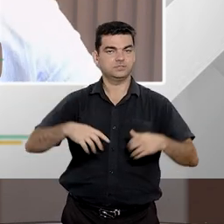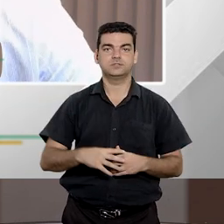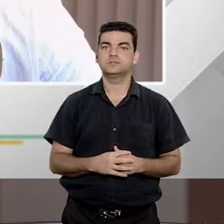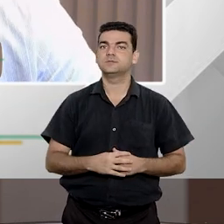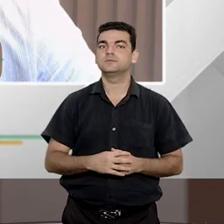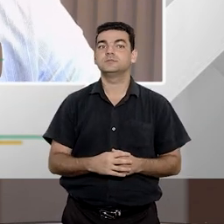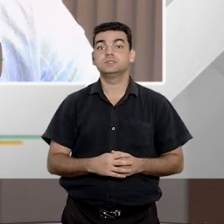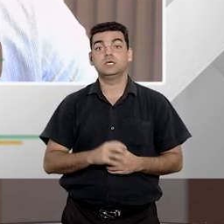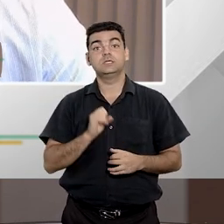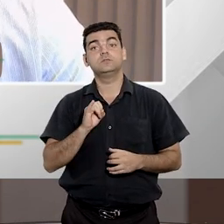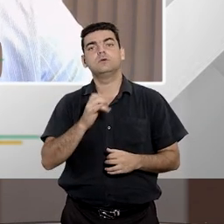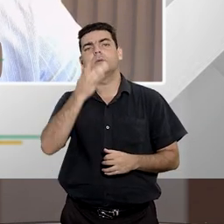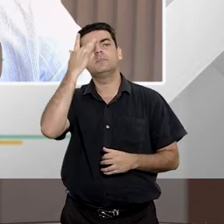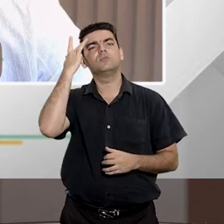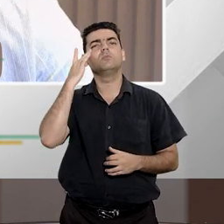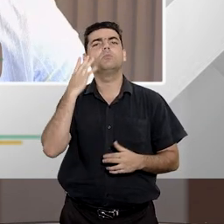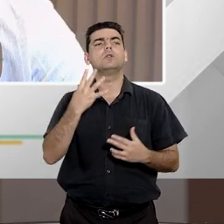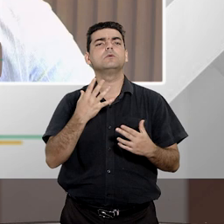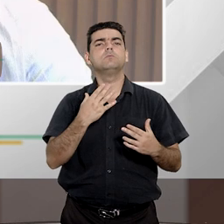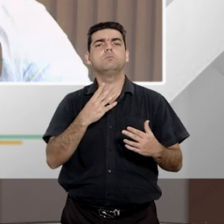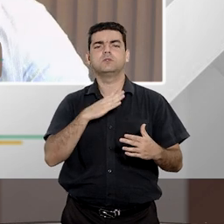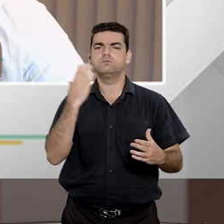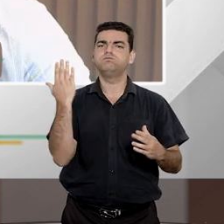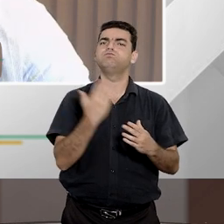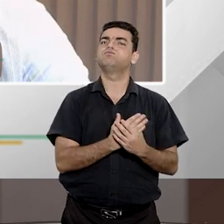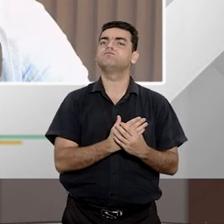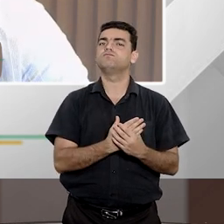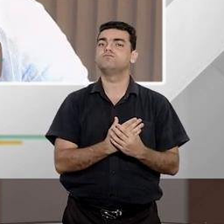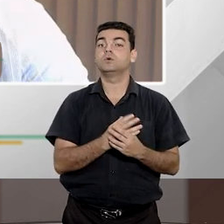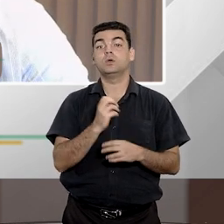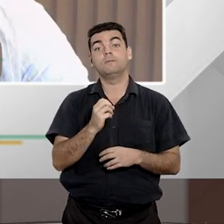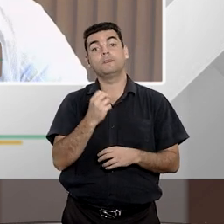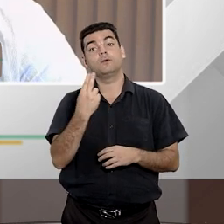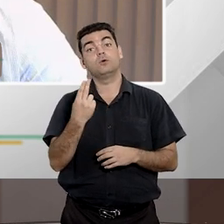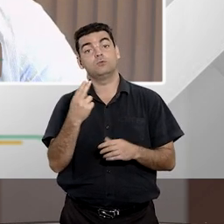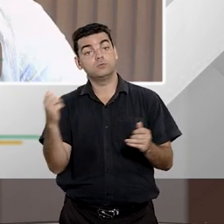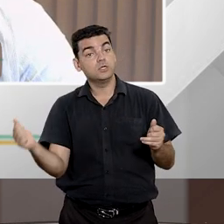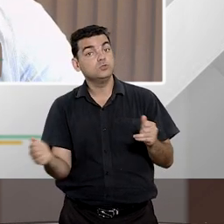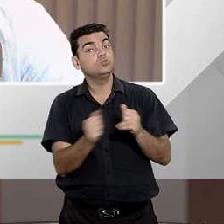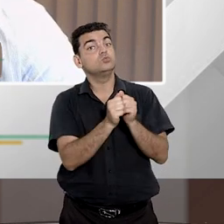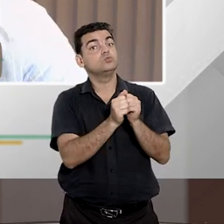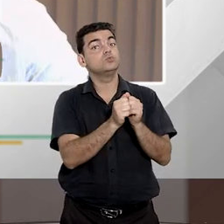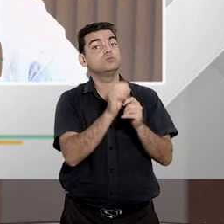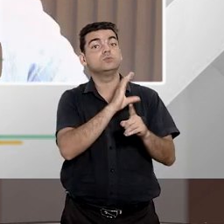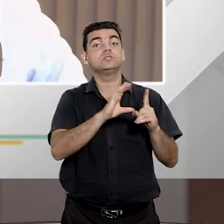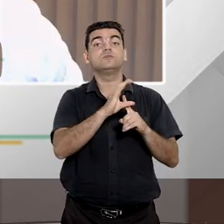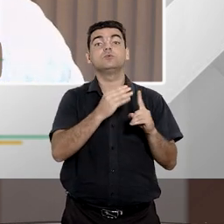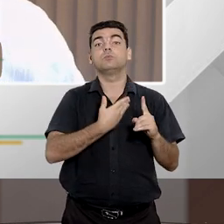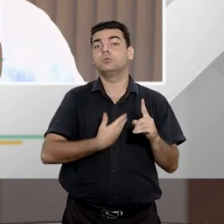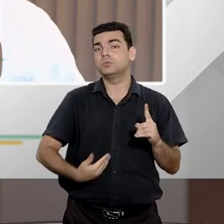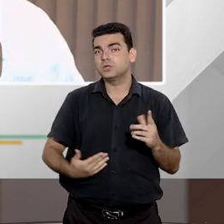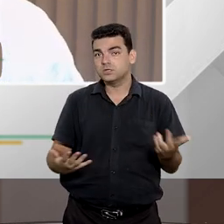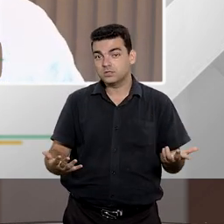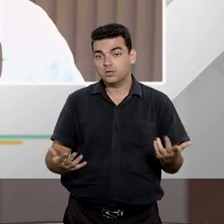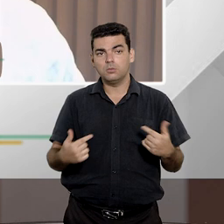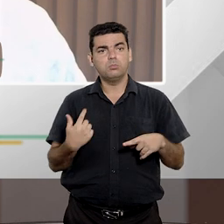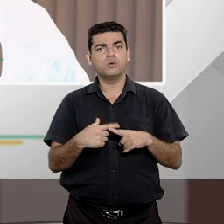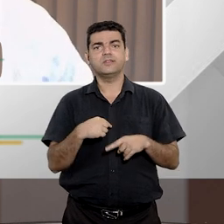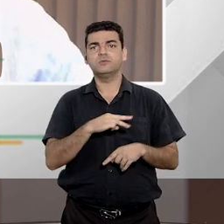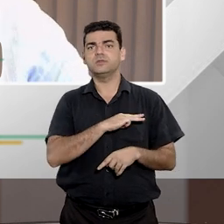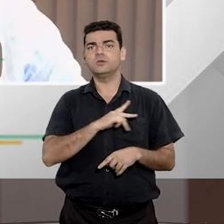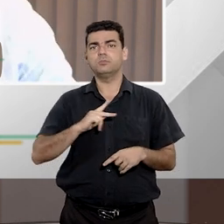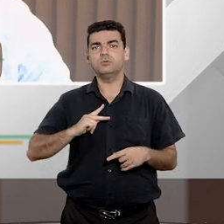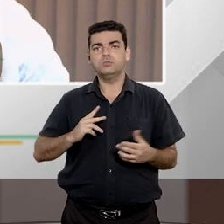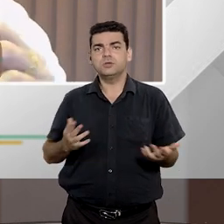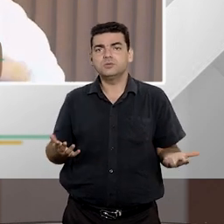Quando alguém poderá ser legitimado a interpor, a juizar uma ação civil pública? Porque nós temos um Ministério Público,